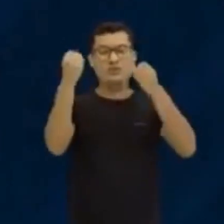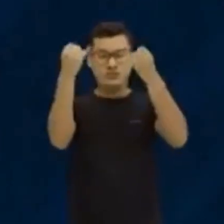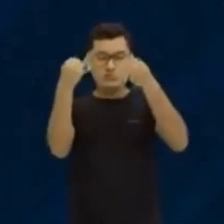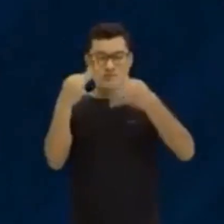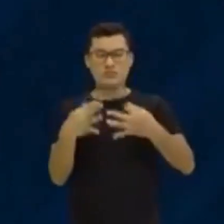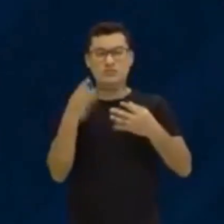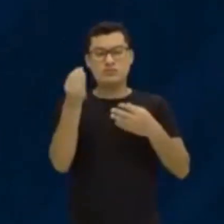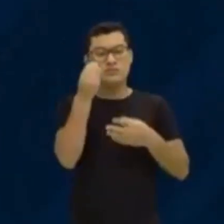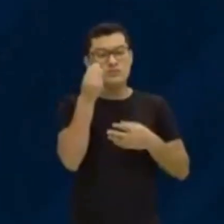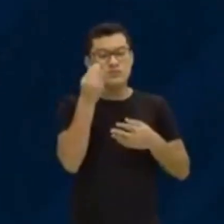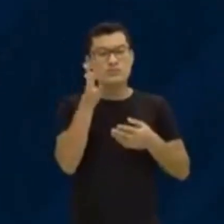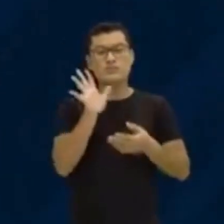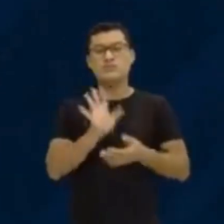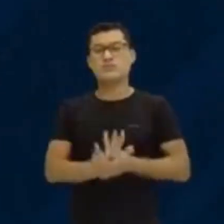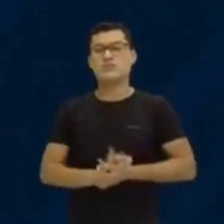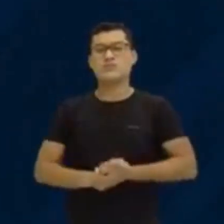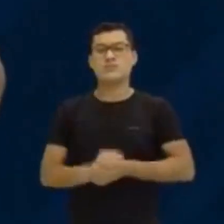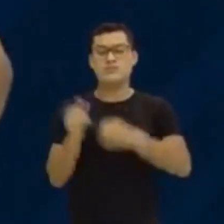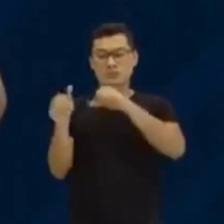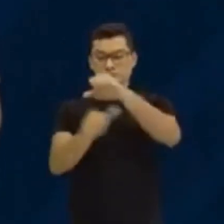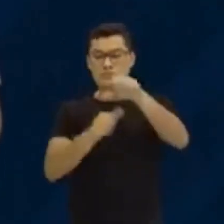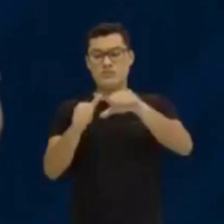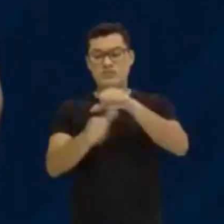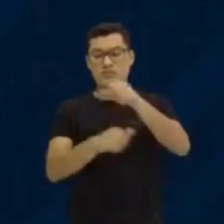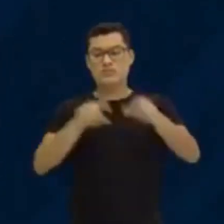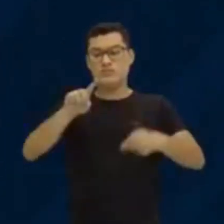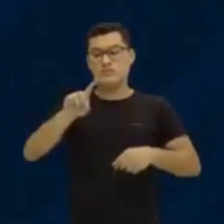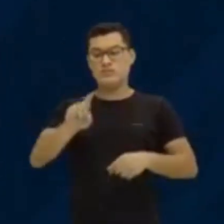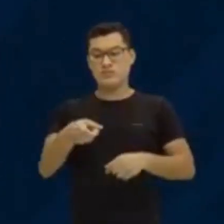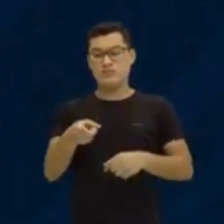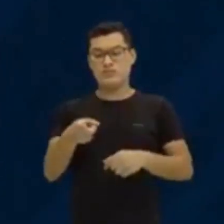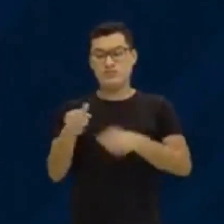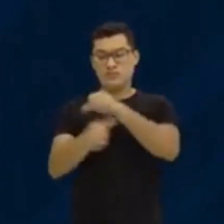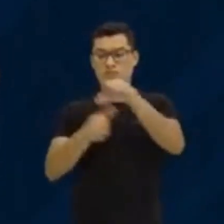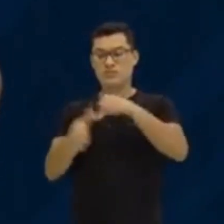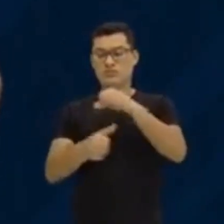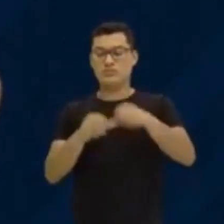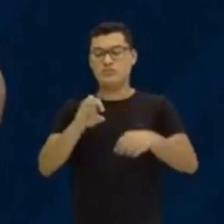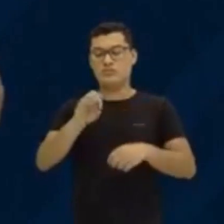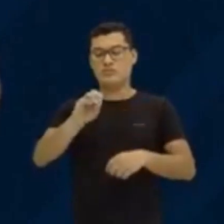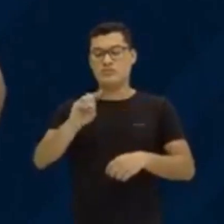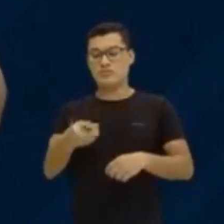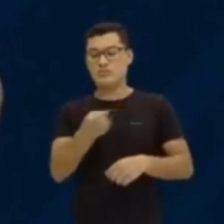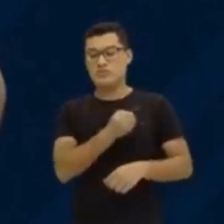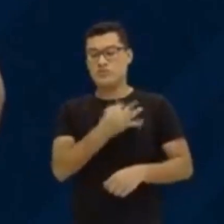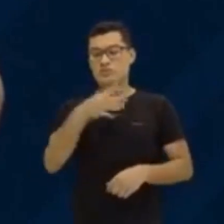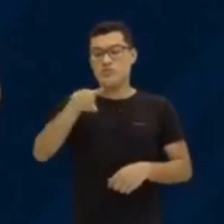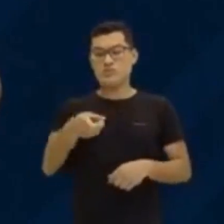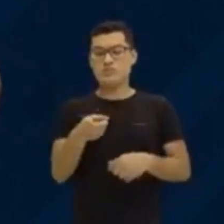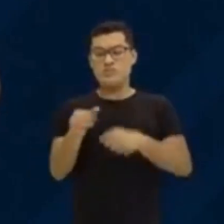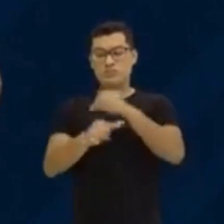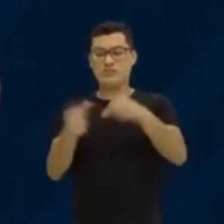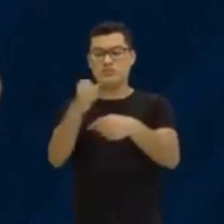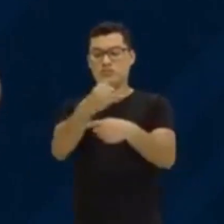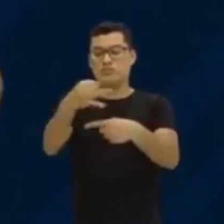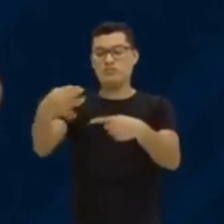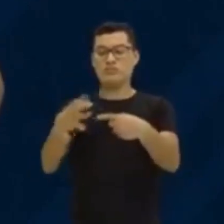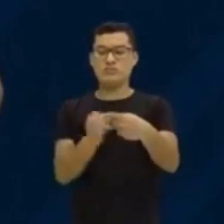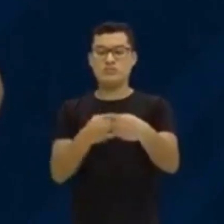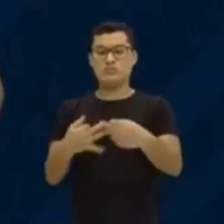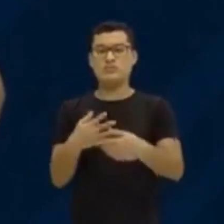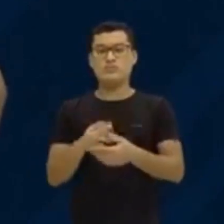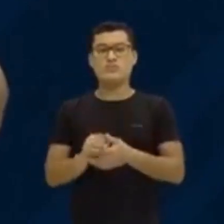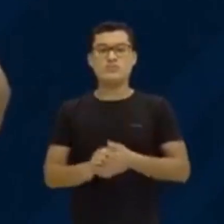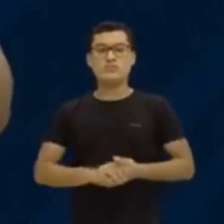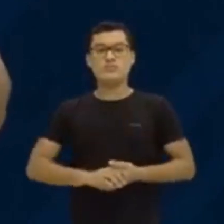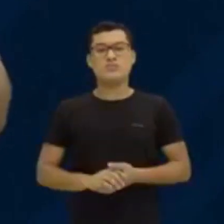para mim, prestar muita atenção, transformar decimal exato em fração. Tira a vírgula, apaga a vírgula. Tudo que tiver de 0 na frente,